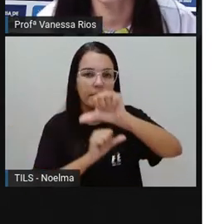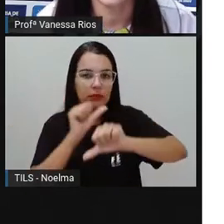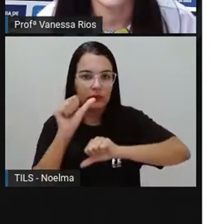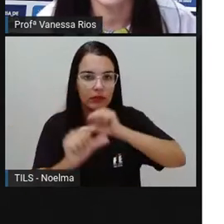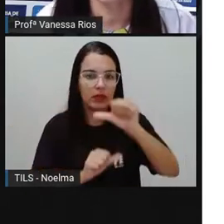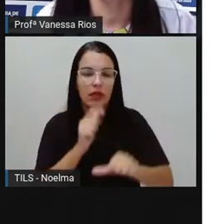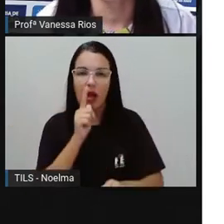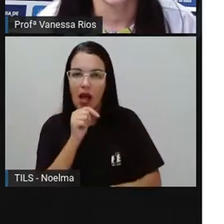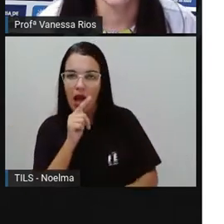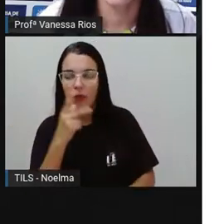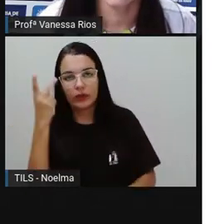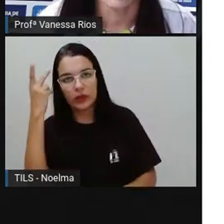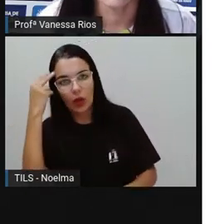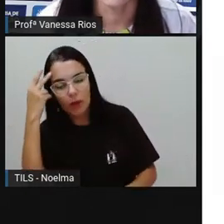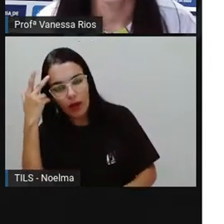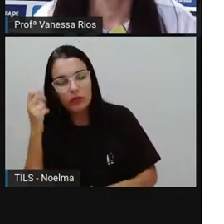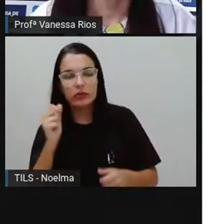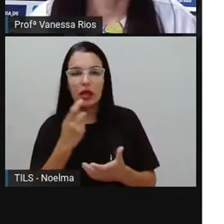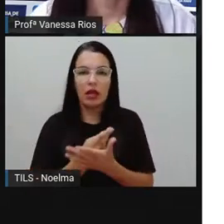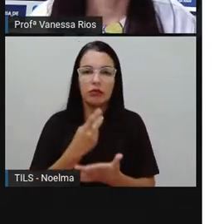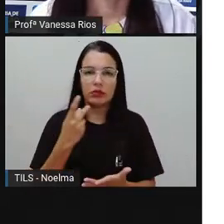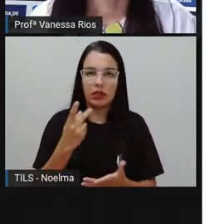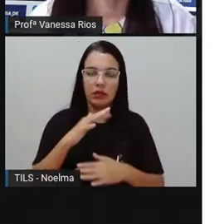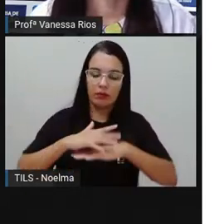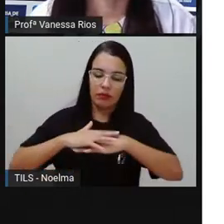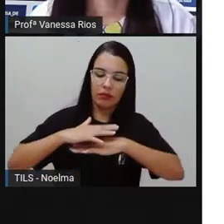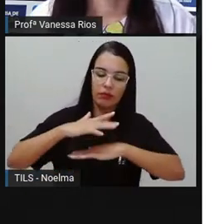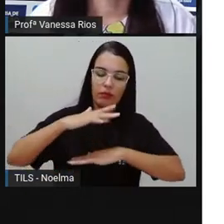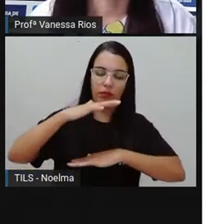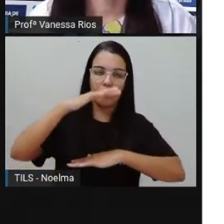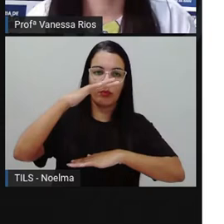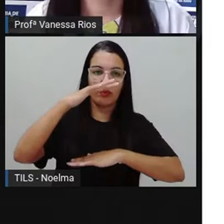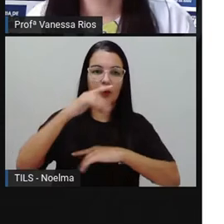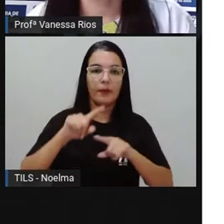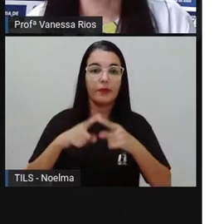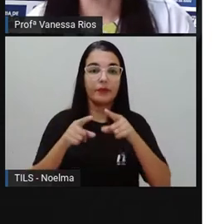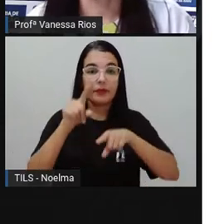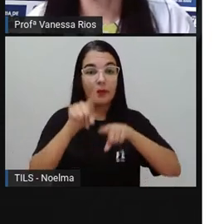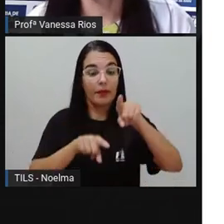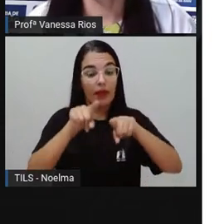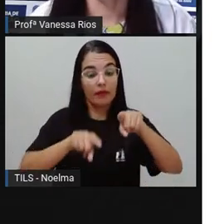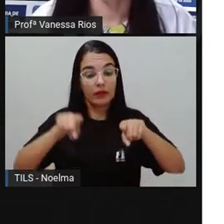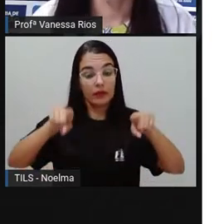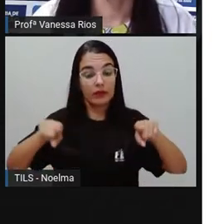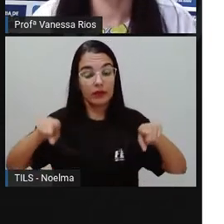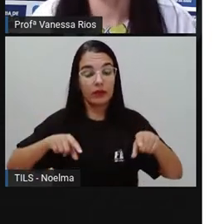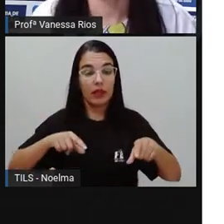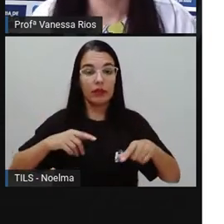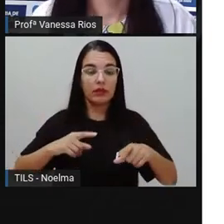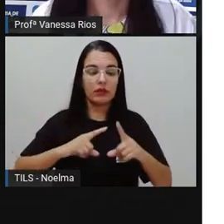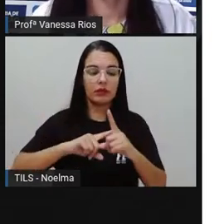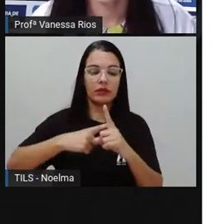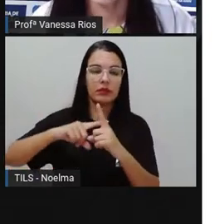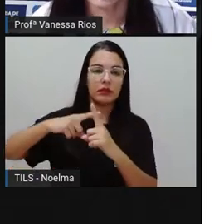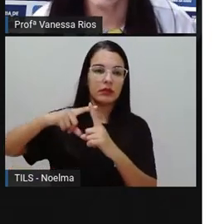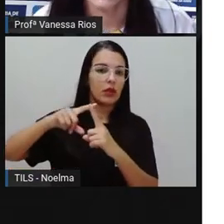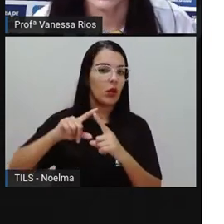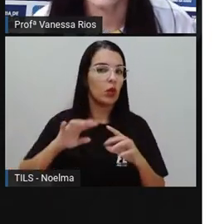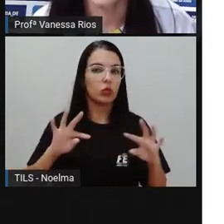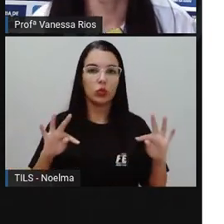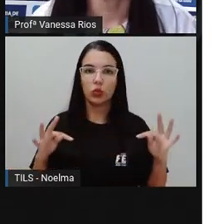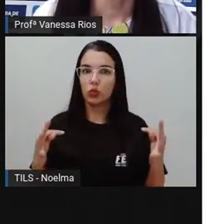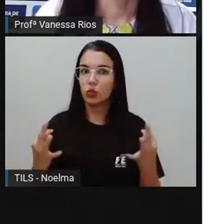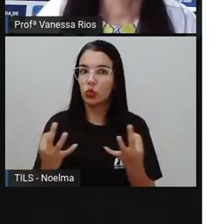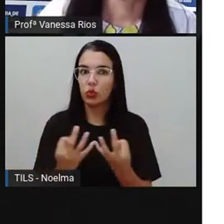físico da água aconteça. E aí essa variação da temperatura, a Pró está falando de todos os tipos de